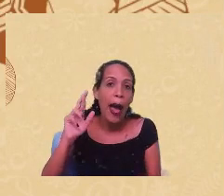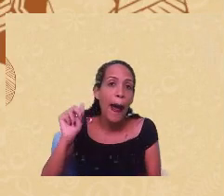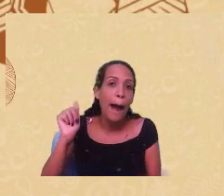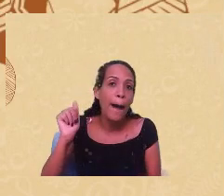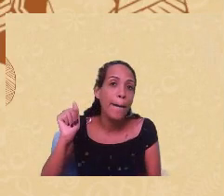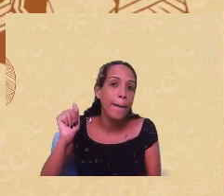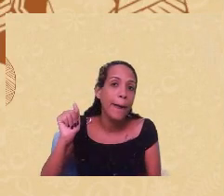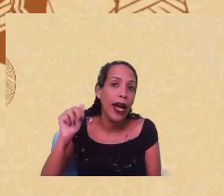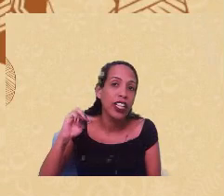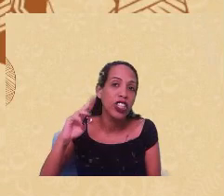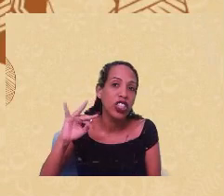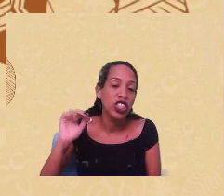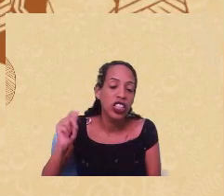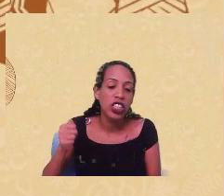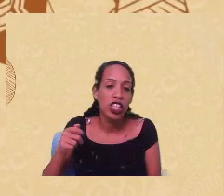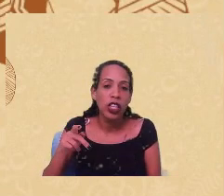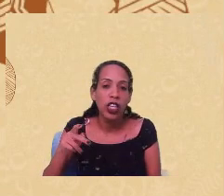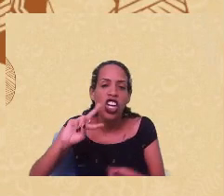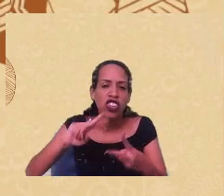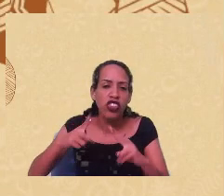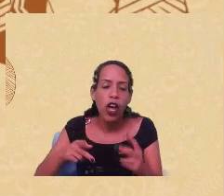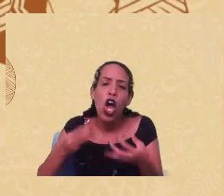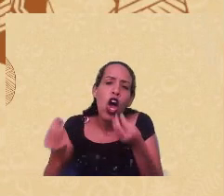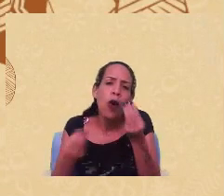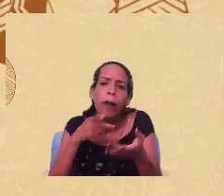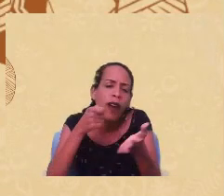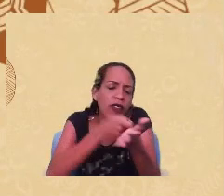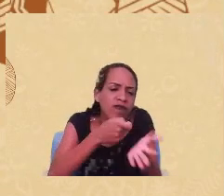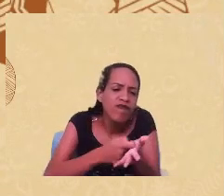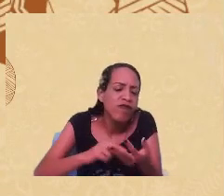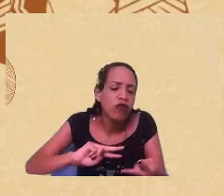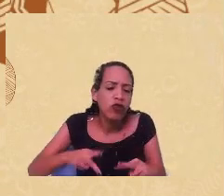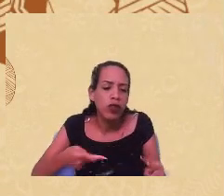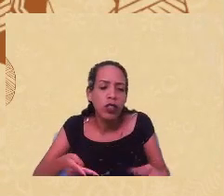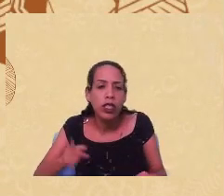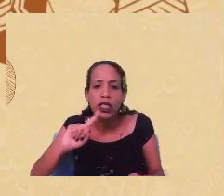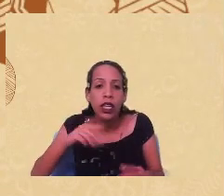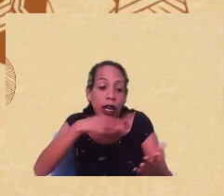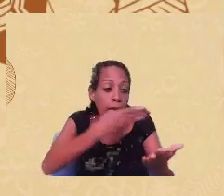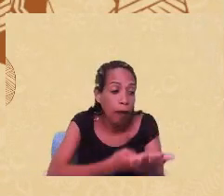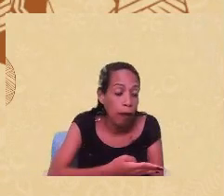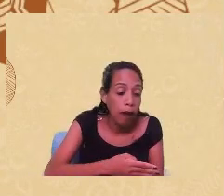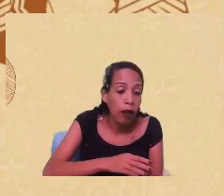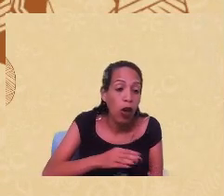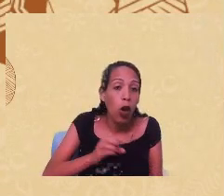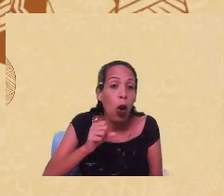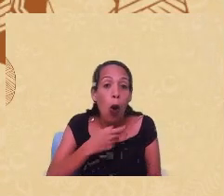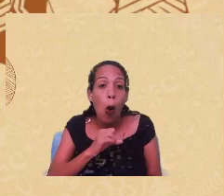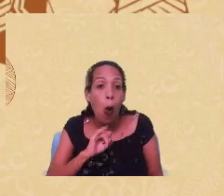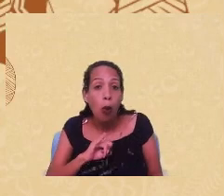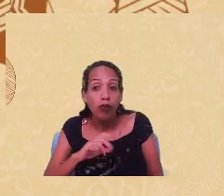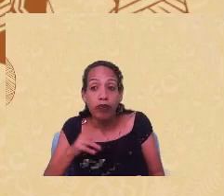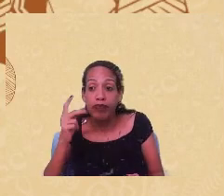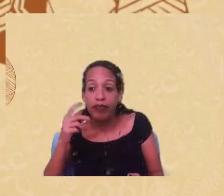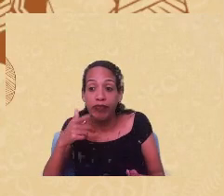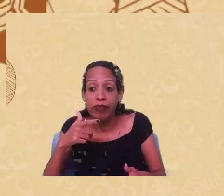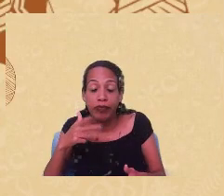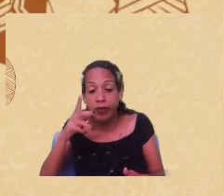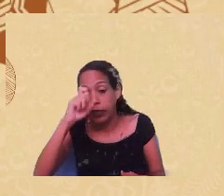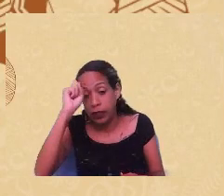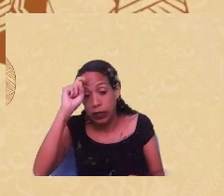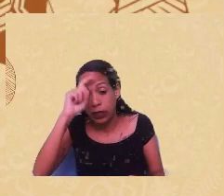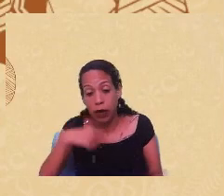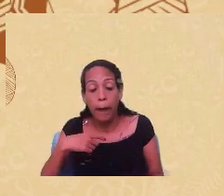afirma a diferença sem cair na armadilha ou na cilada da diferença? Na minha opinião, nessa me gera